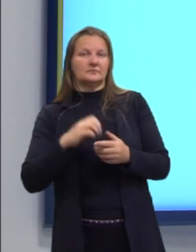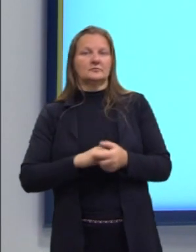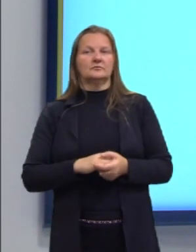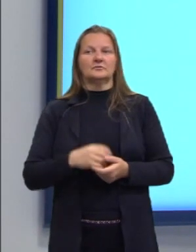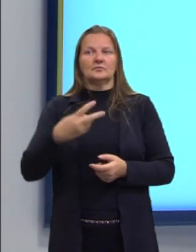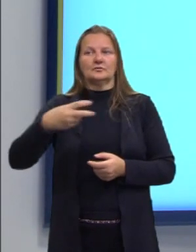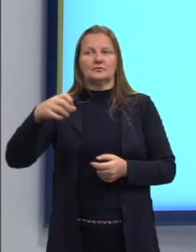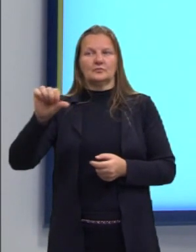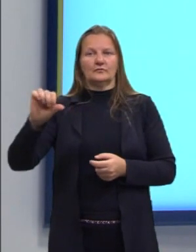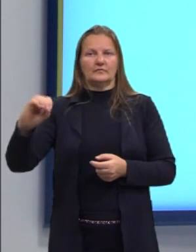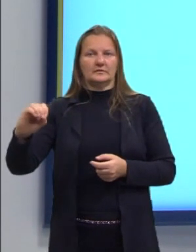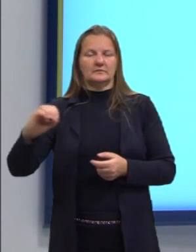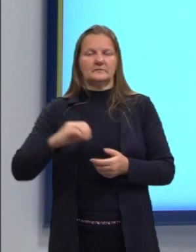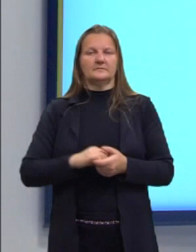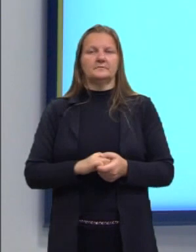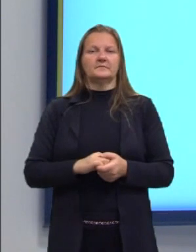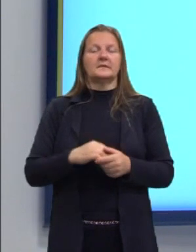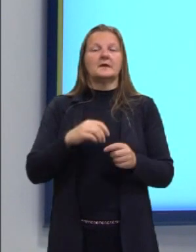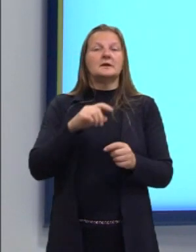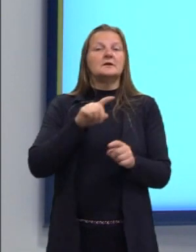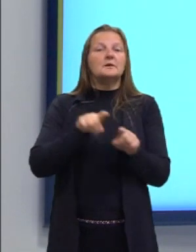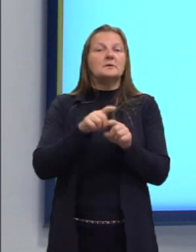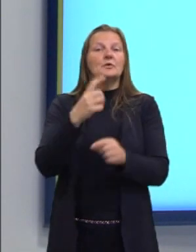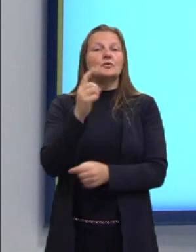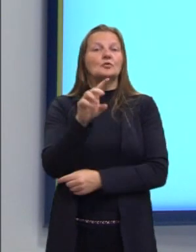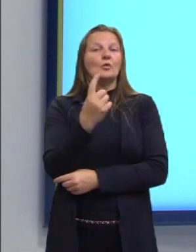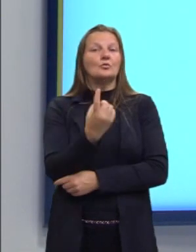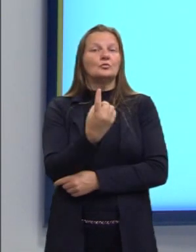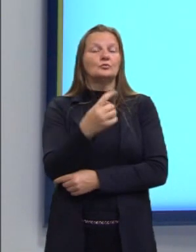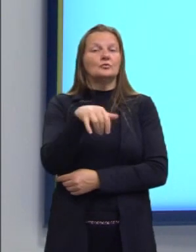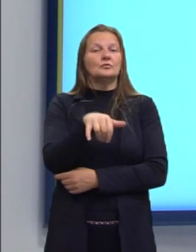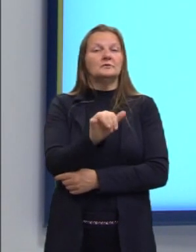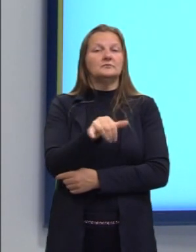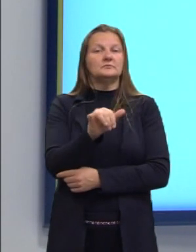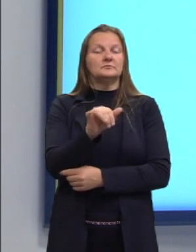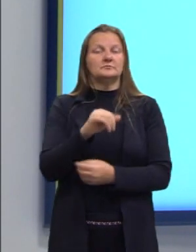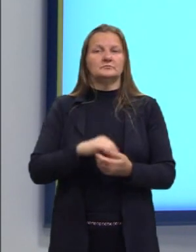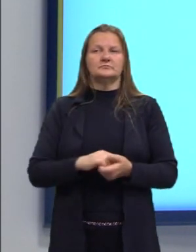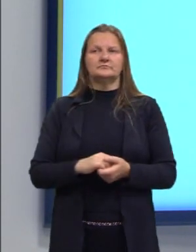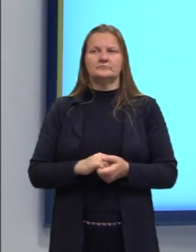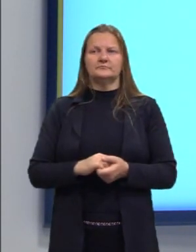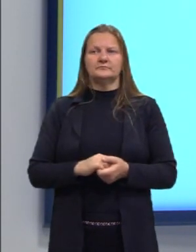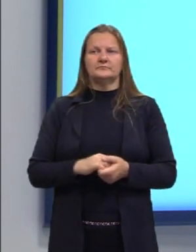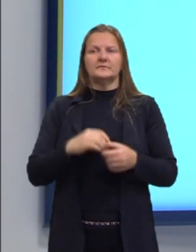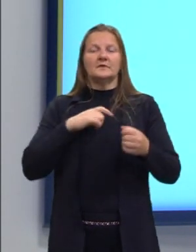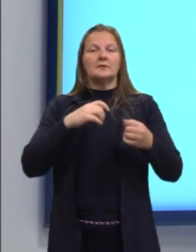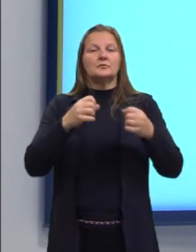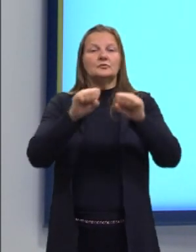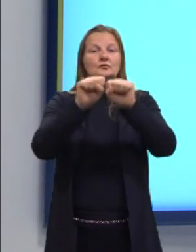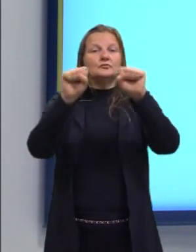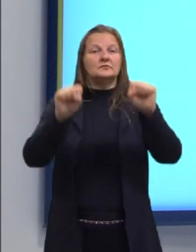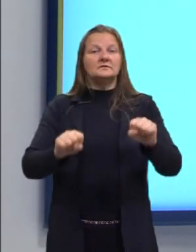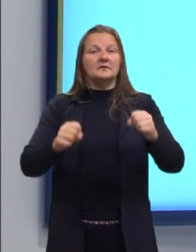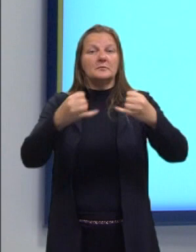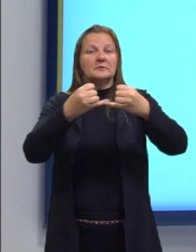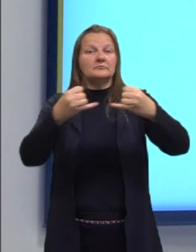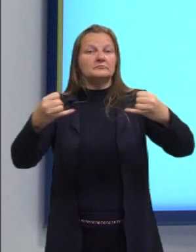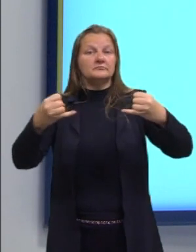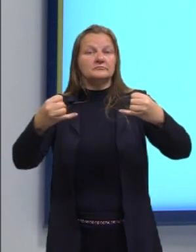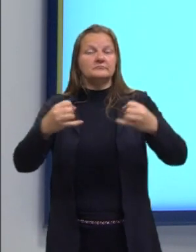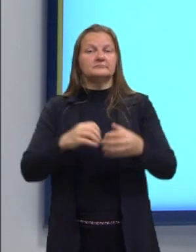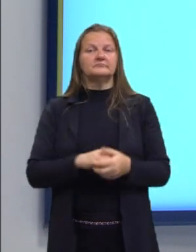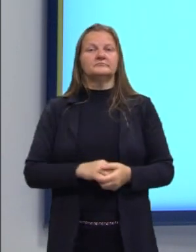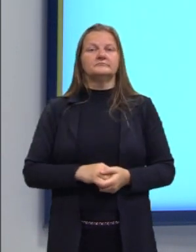a gente já bota aqui o 90, e apenas um bilhete, o Y. E com isso, nós teríamos um formato ali de um